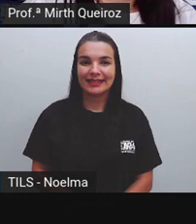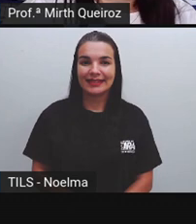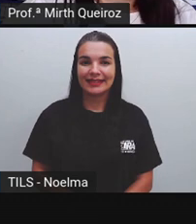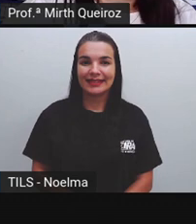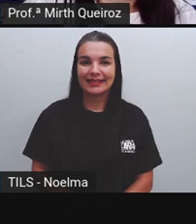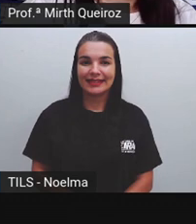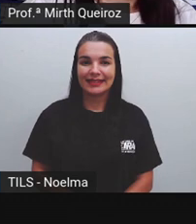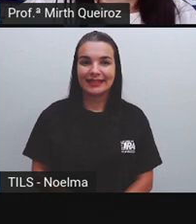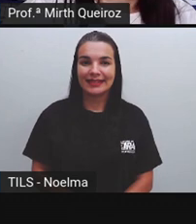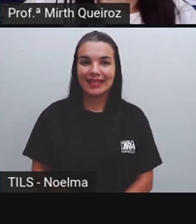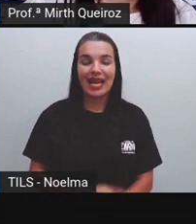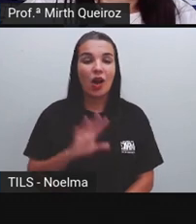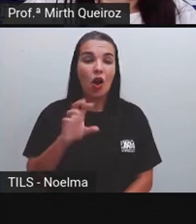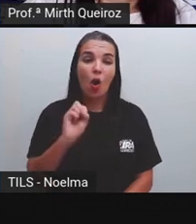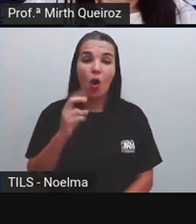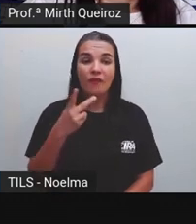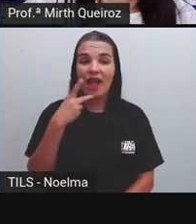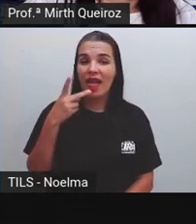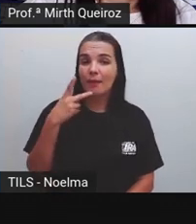personagem falando.